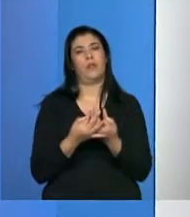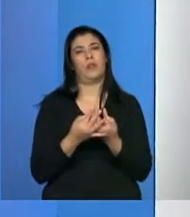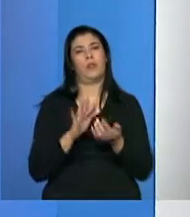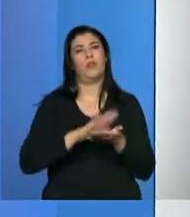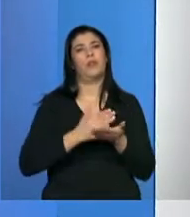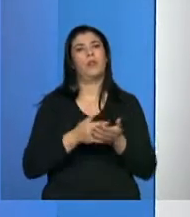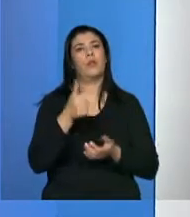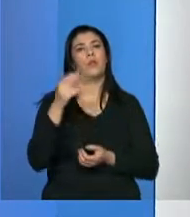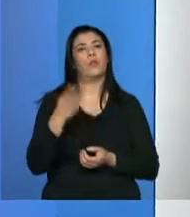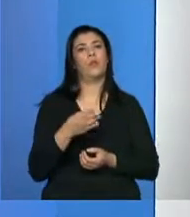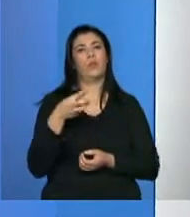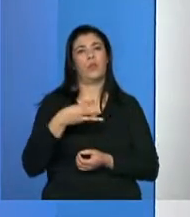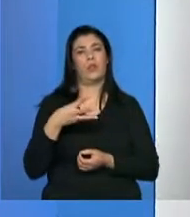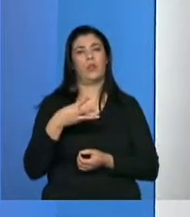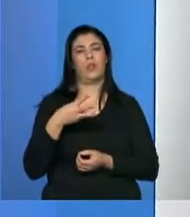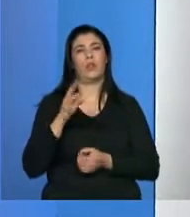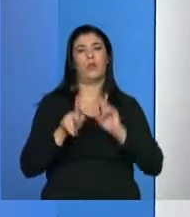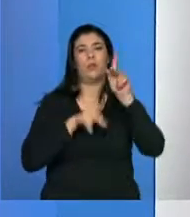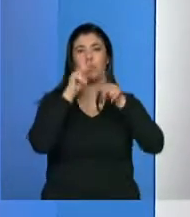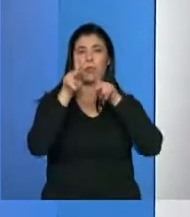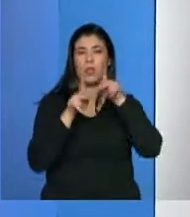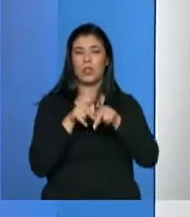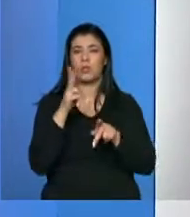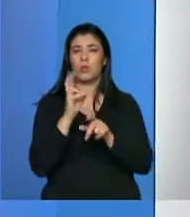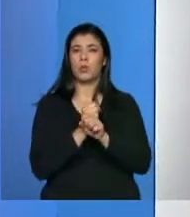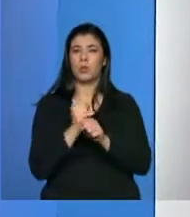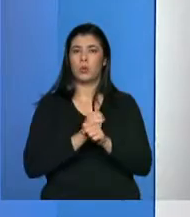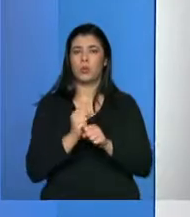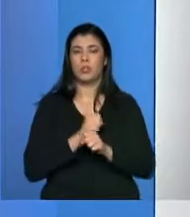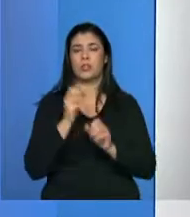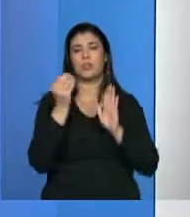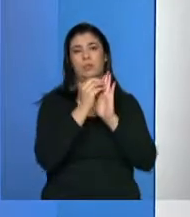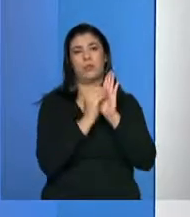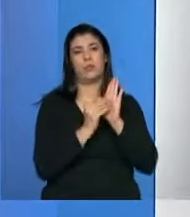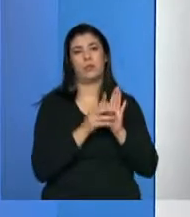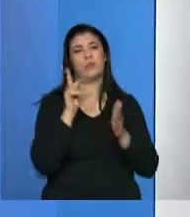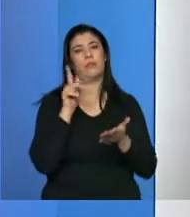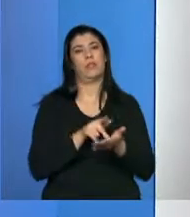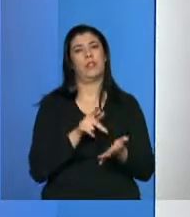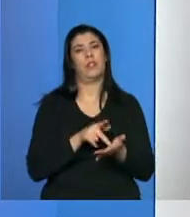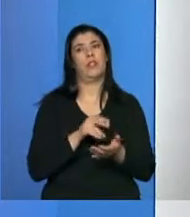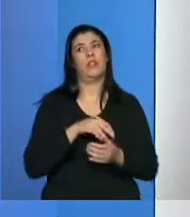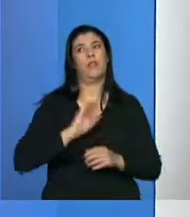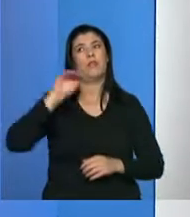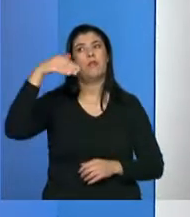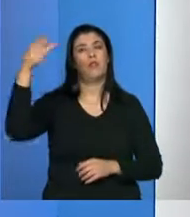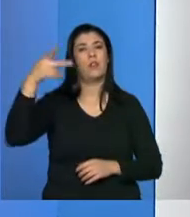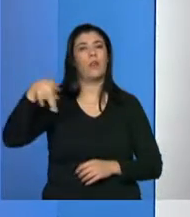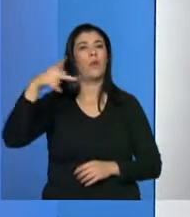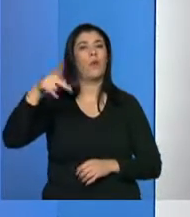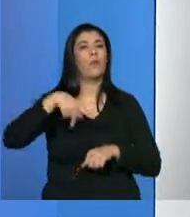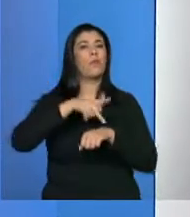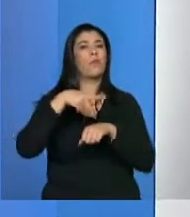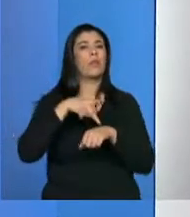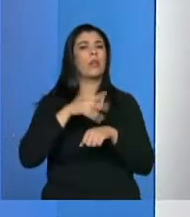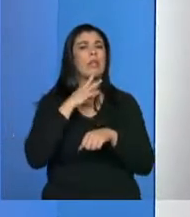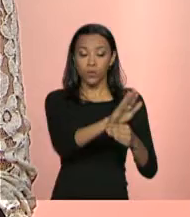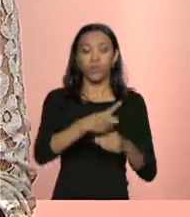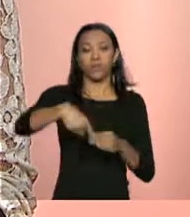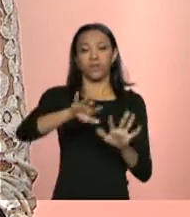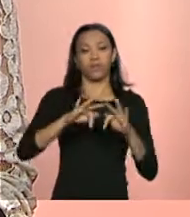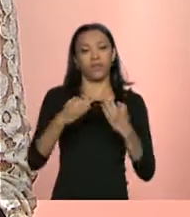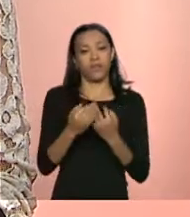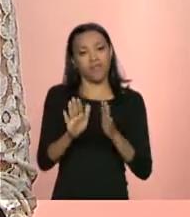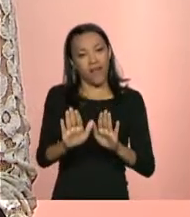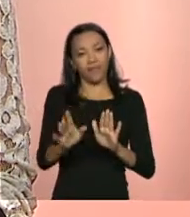brasileira atualizada a cada dois anos. Isso é um feito que, nossa, quando a gente vai para o exterior, é assim, meu Deus, como é que vocês estão conseguindo fazer isso?